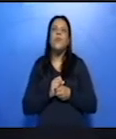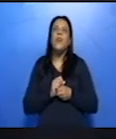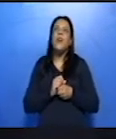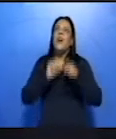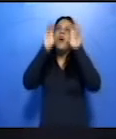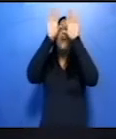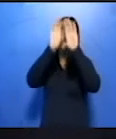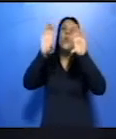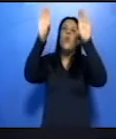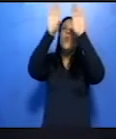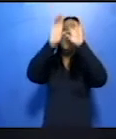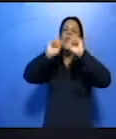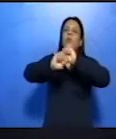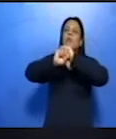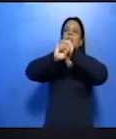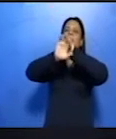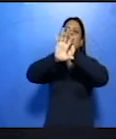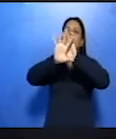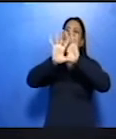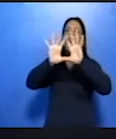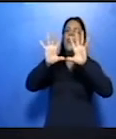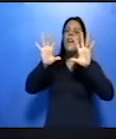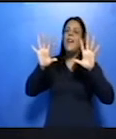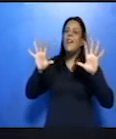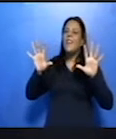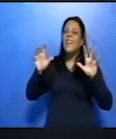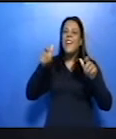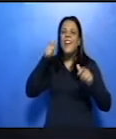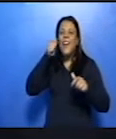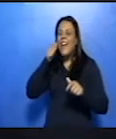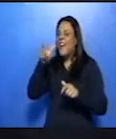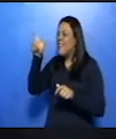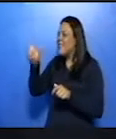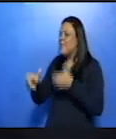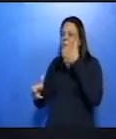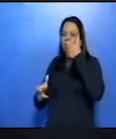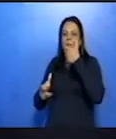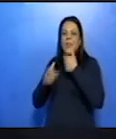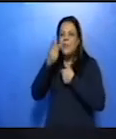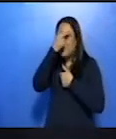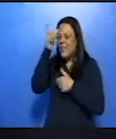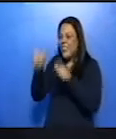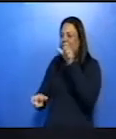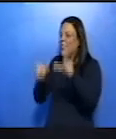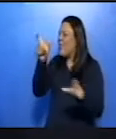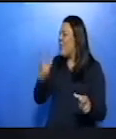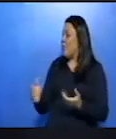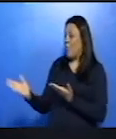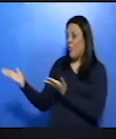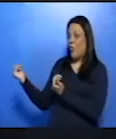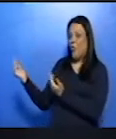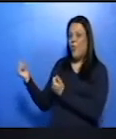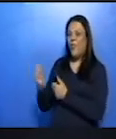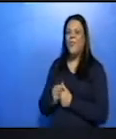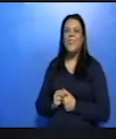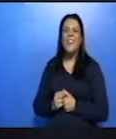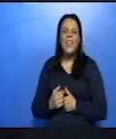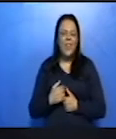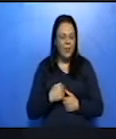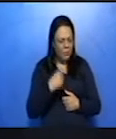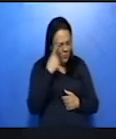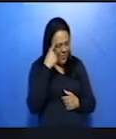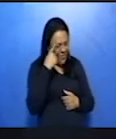céu estava límpido, as caras joviais. Olha só, as pessoas até rejuvenesceram para ele. Chegou a rir dos seus receios,